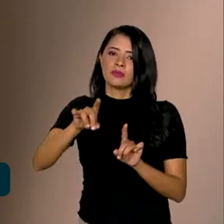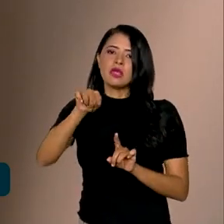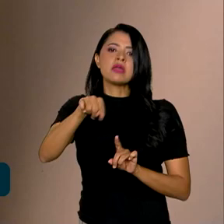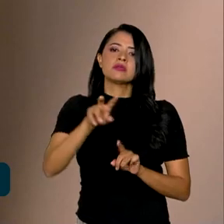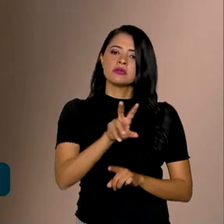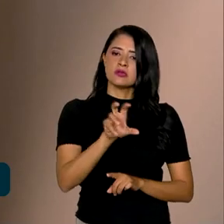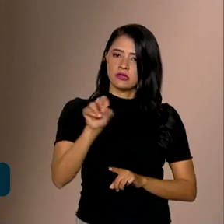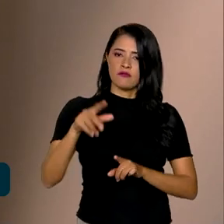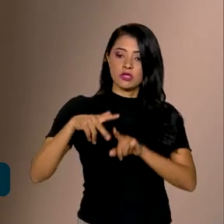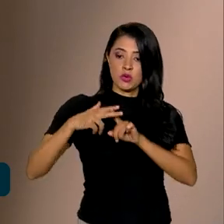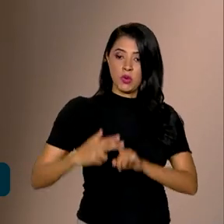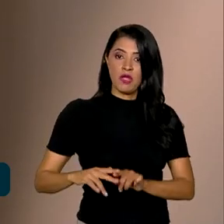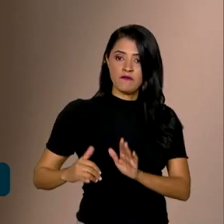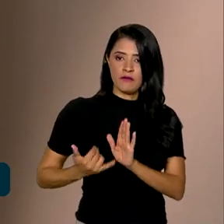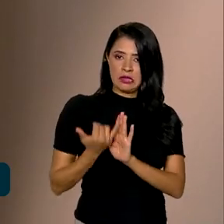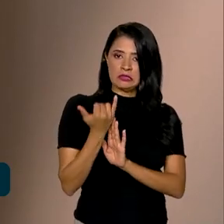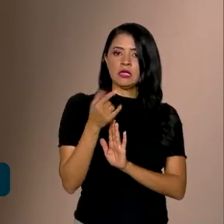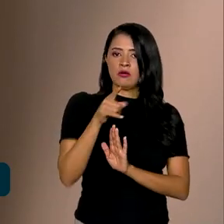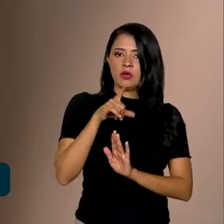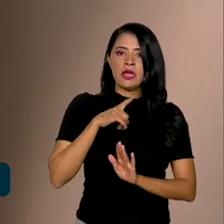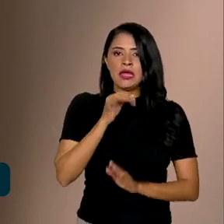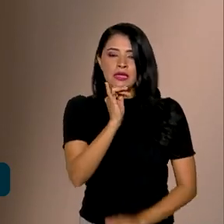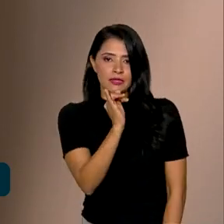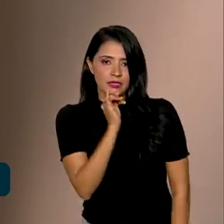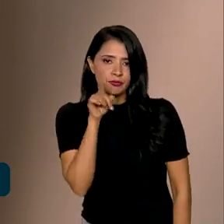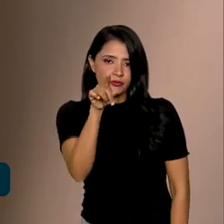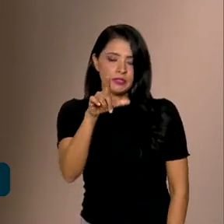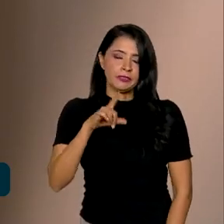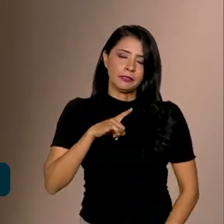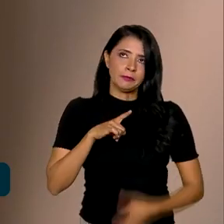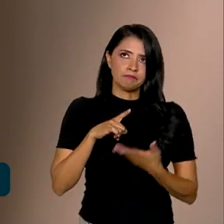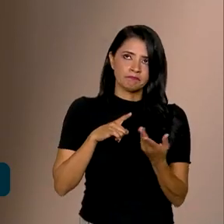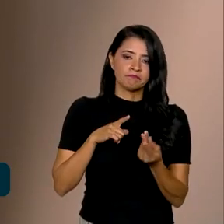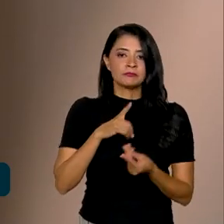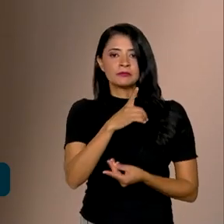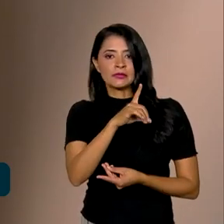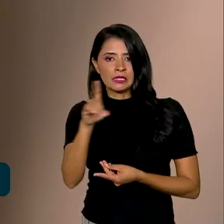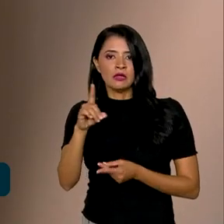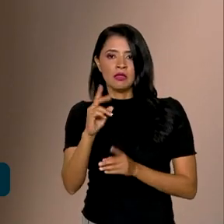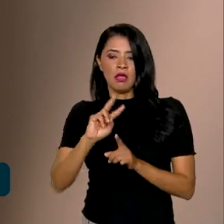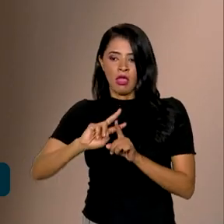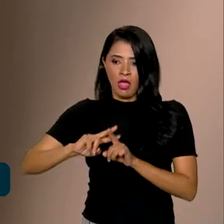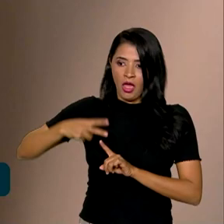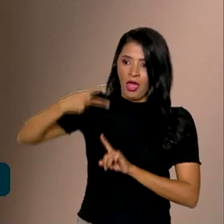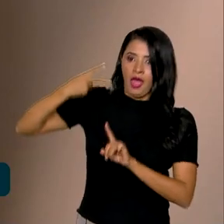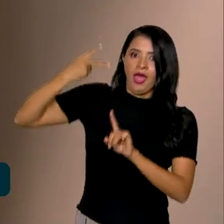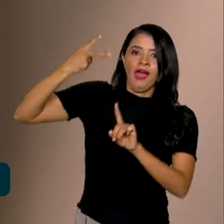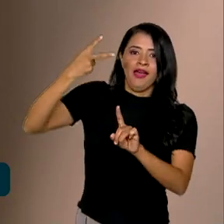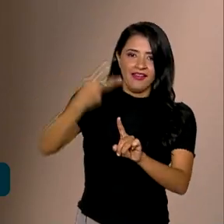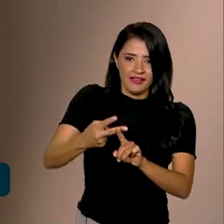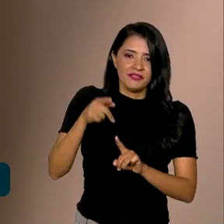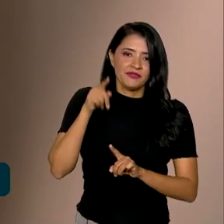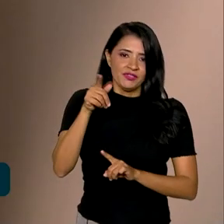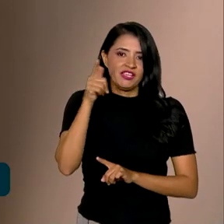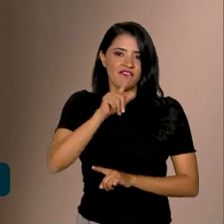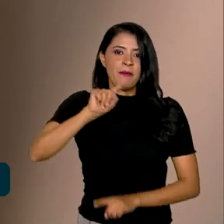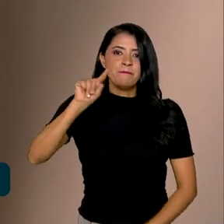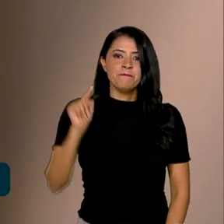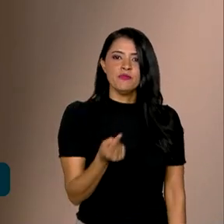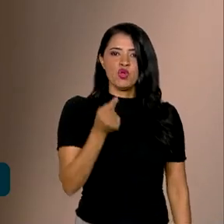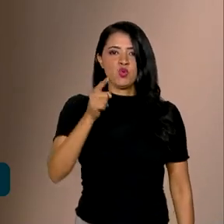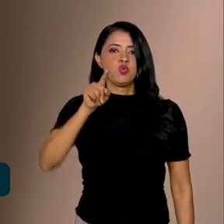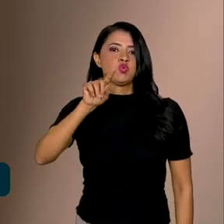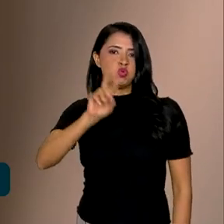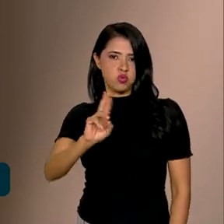estar corrigidos pela inflação. Então, se você tiver, se a inflação dobrar lá na frente, você vai ter mil reais.